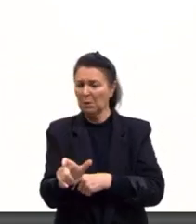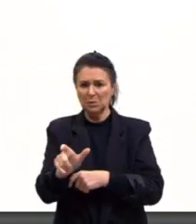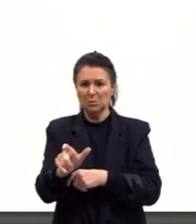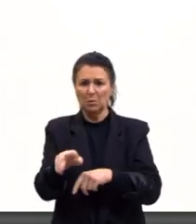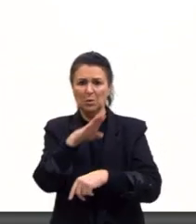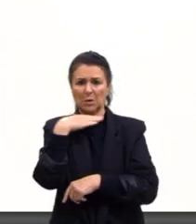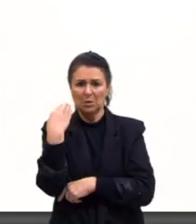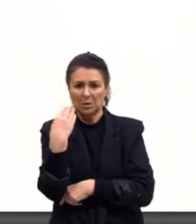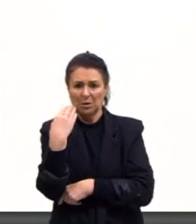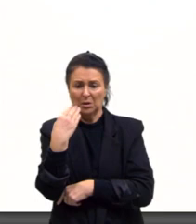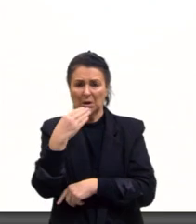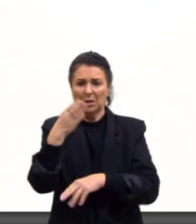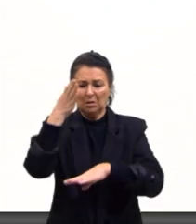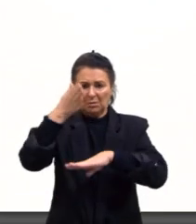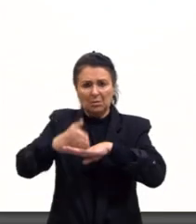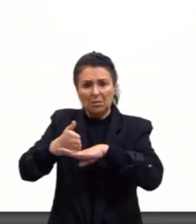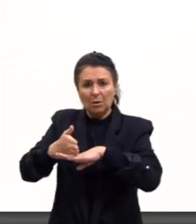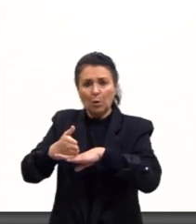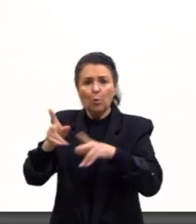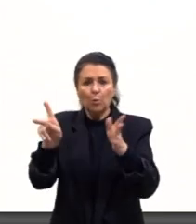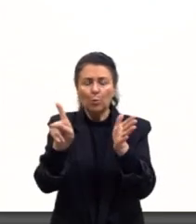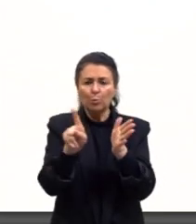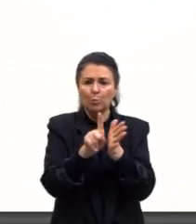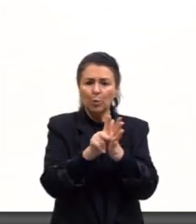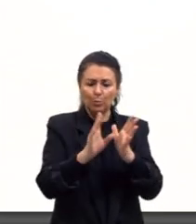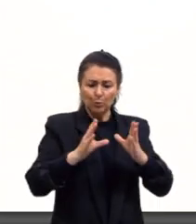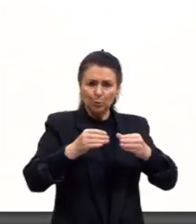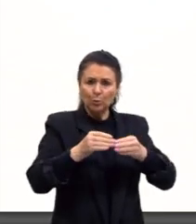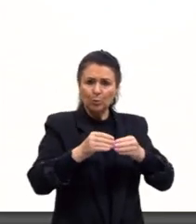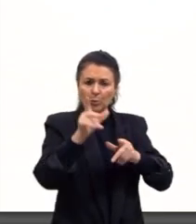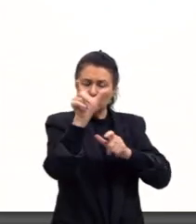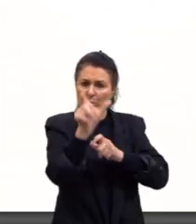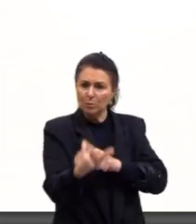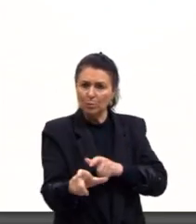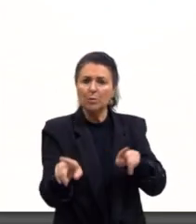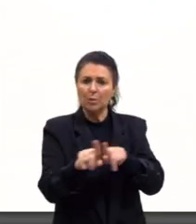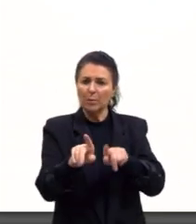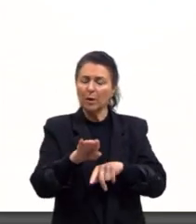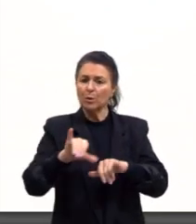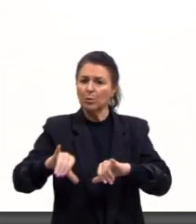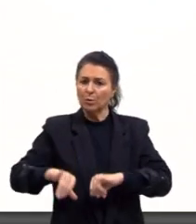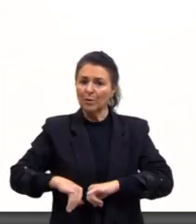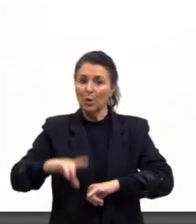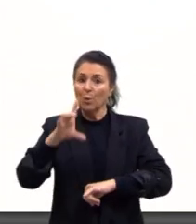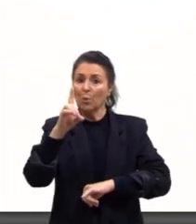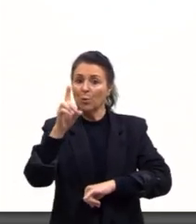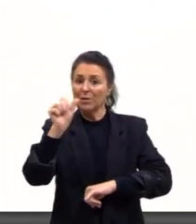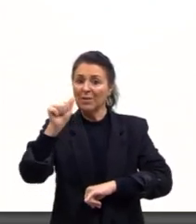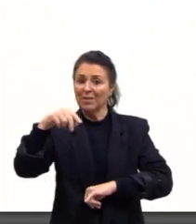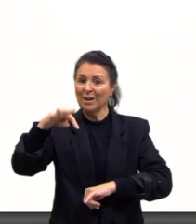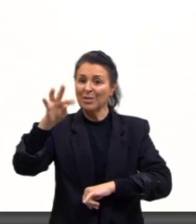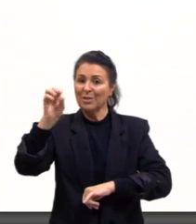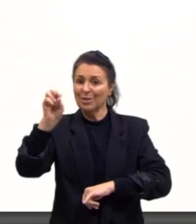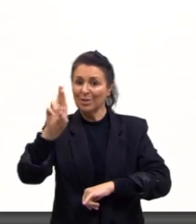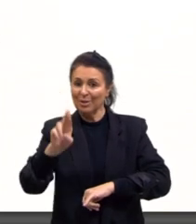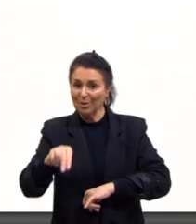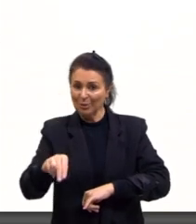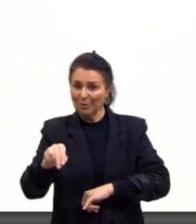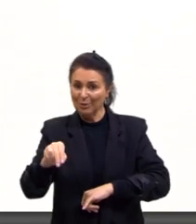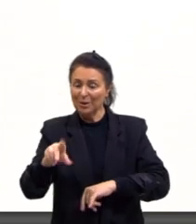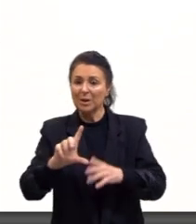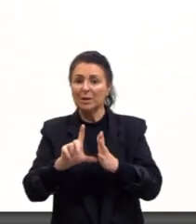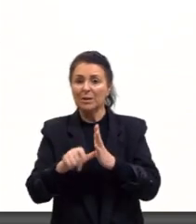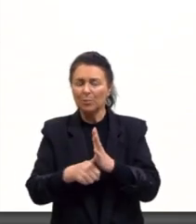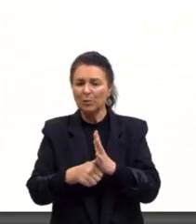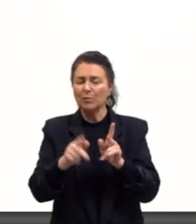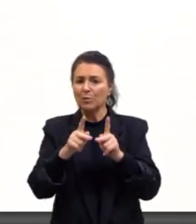guilhotinados também. Seus principais líderes, Robespierre e Danton, os dois acabam sendo guilhotinados. E depois chega